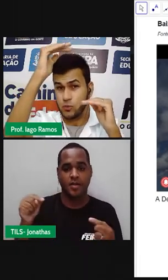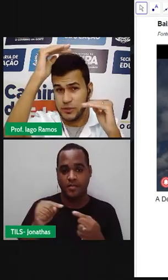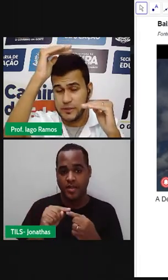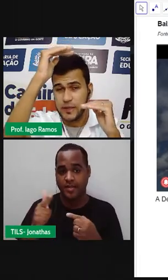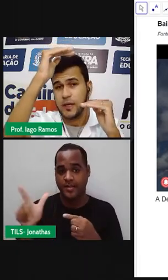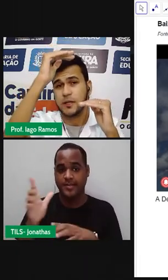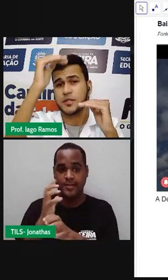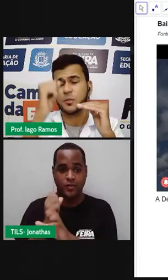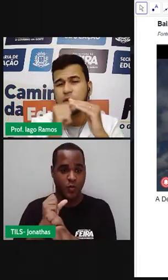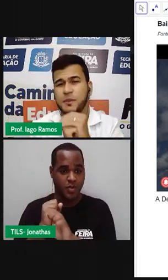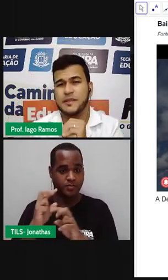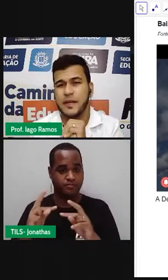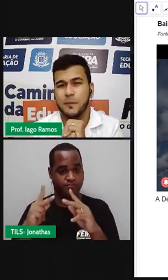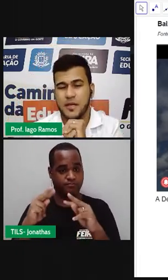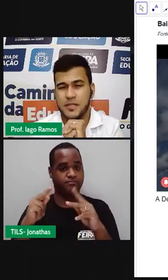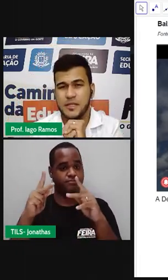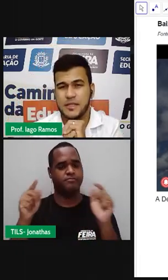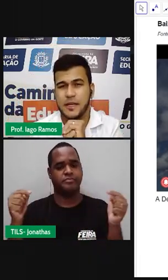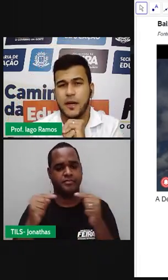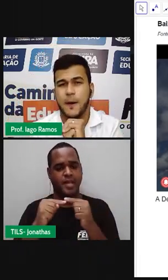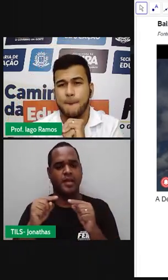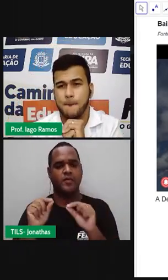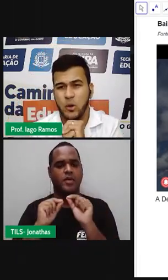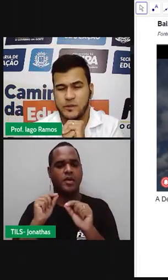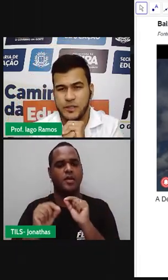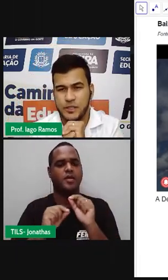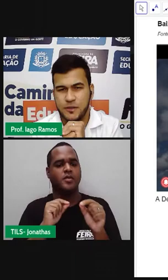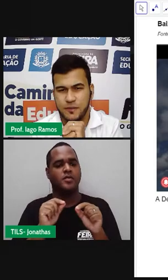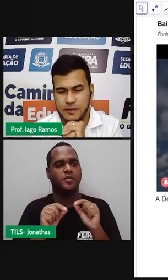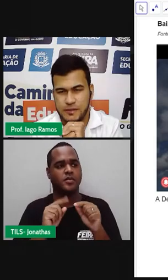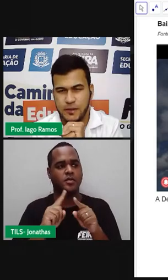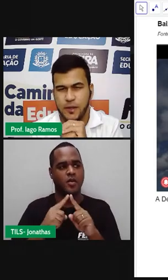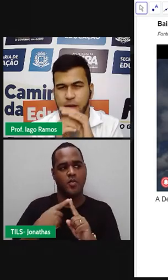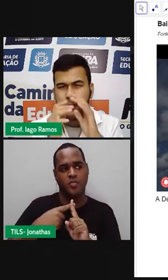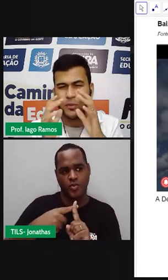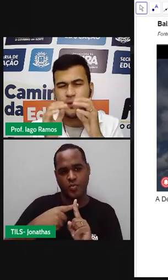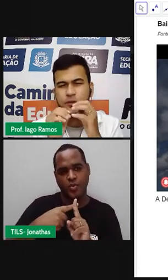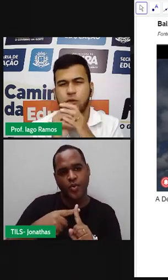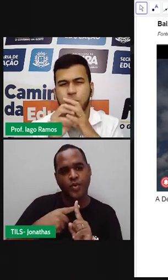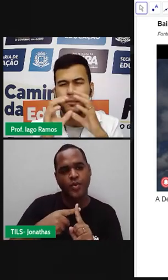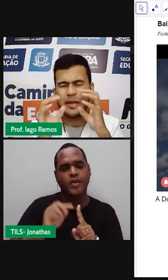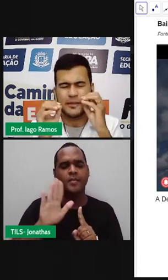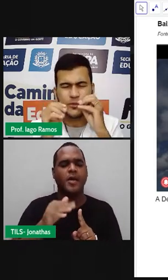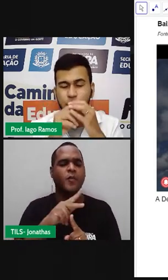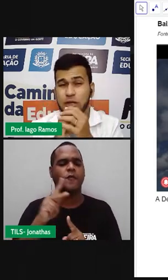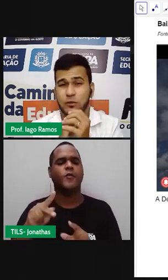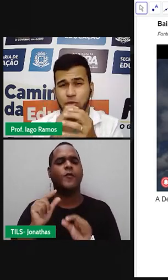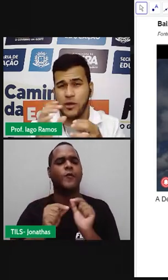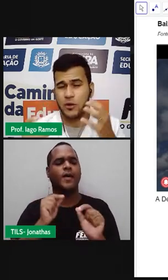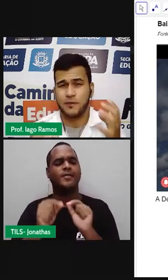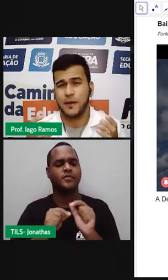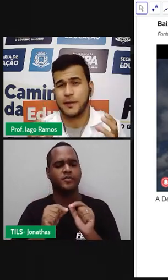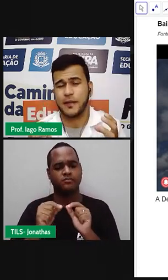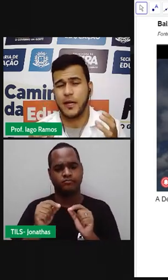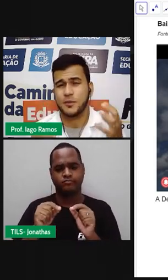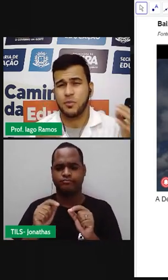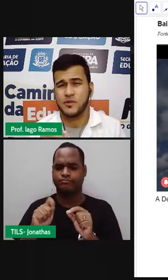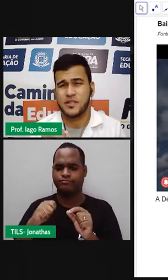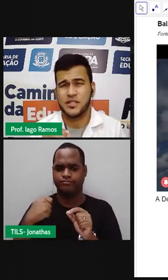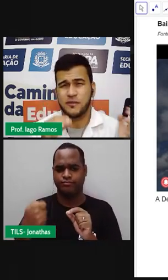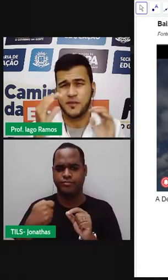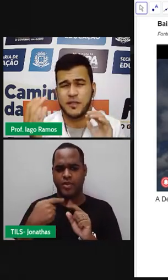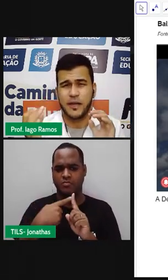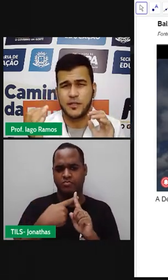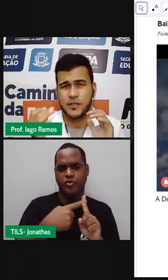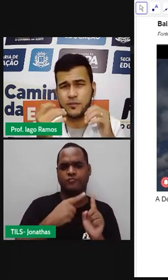altitudes, a gente pode pensar em medidas positivas. Professor, beleza, o senhor está toda hora falando aí de